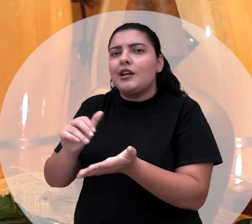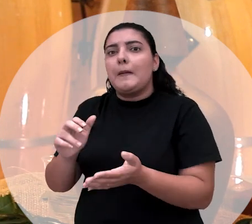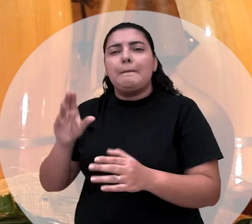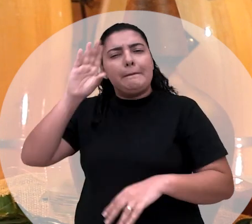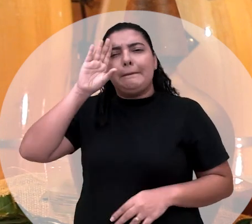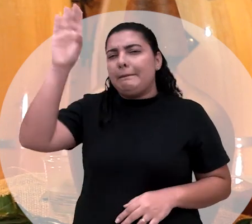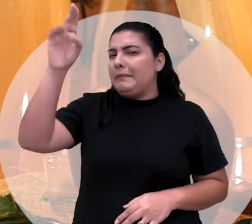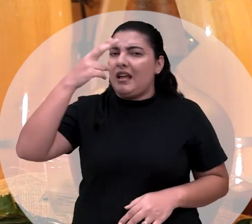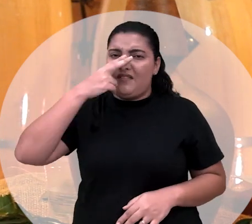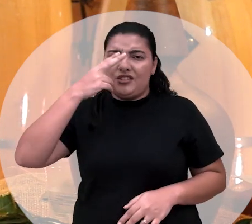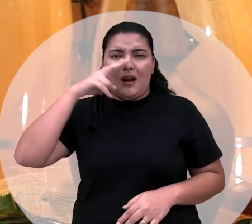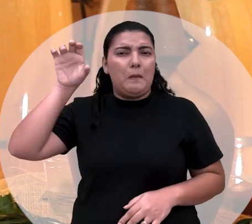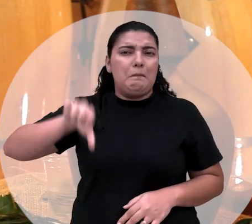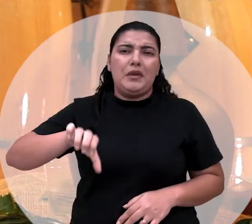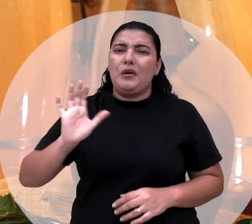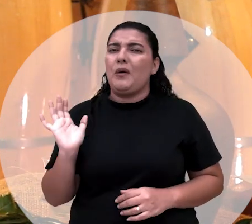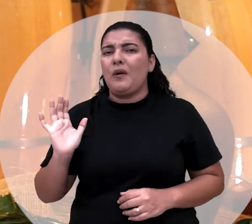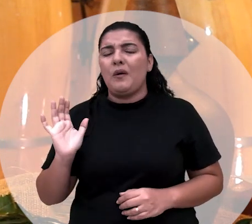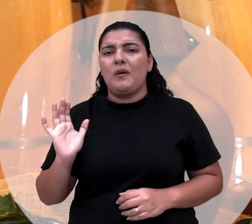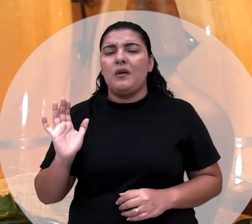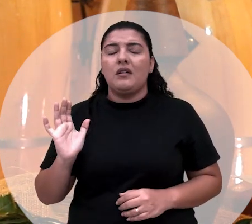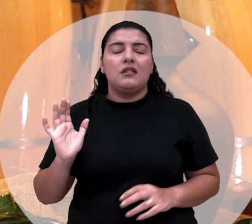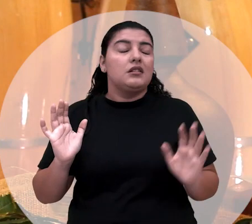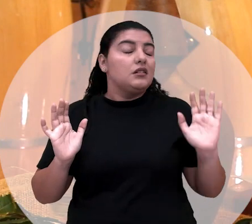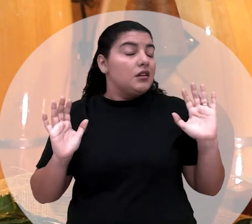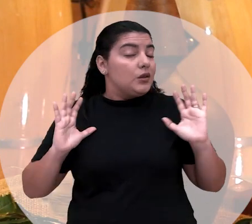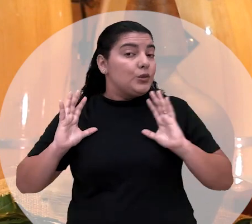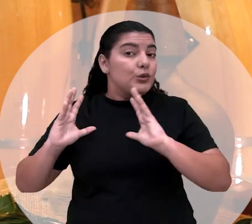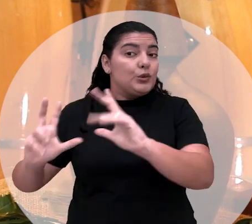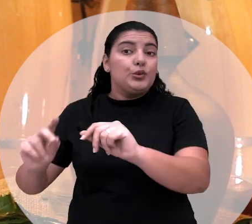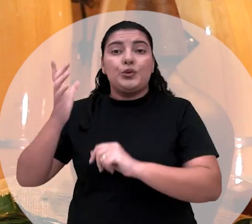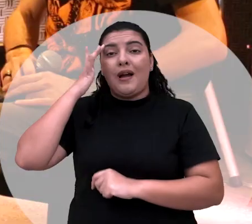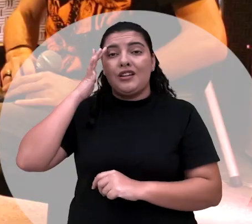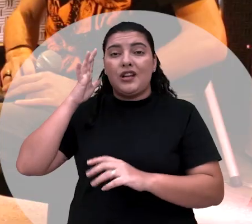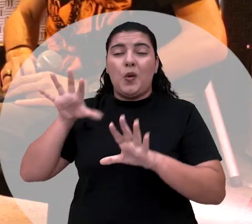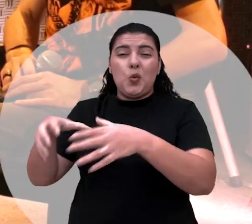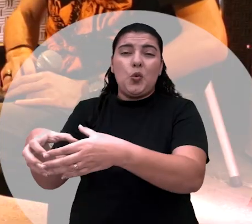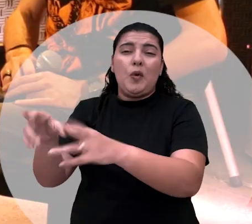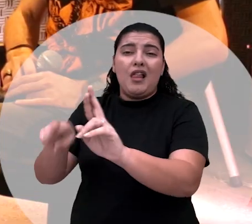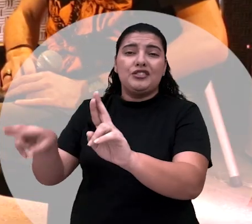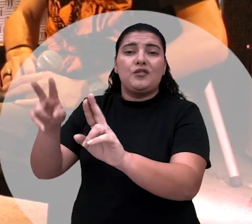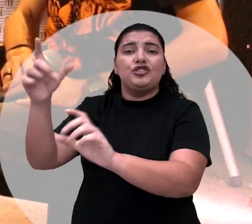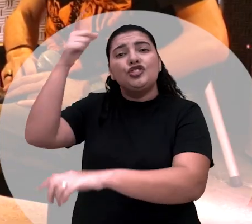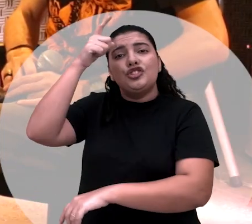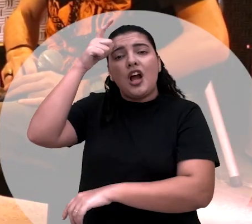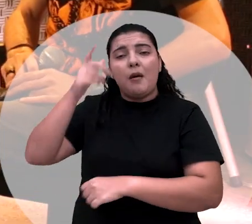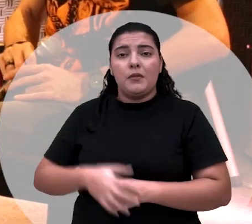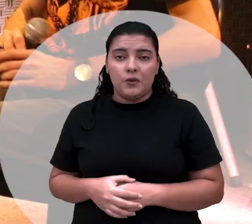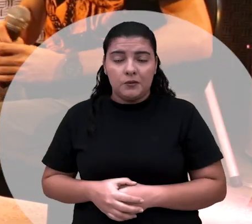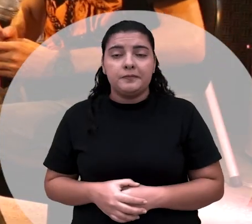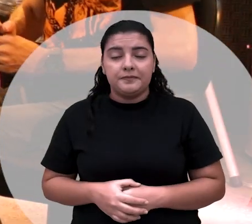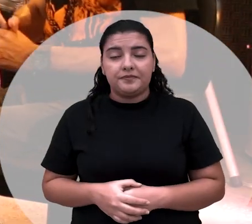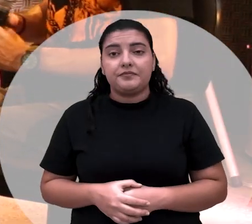evangélicos, Pentecostes. Todos eles dizem que a gente somos do diabo. Vamos tentar conversar um pouquinho também